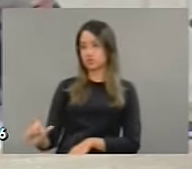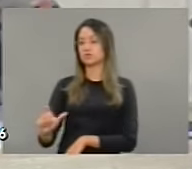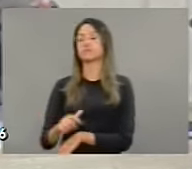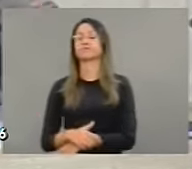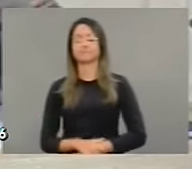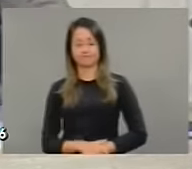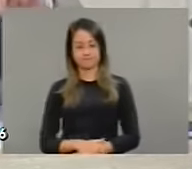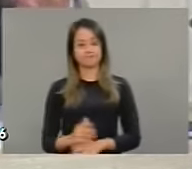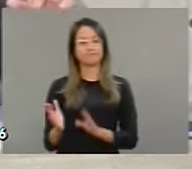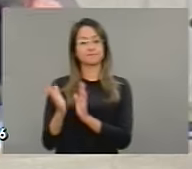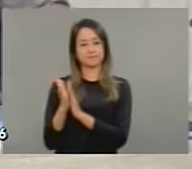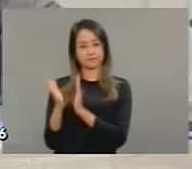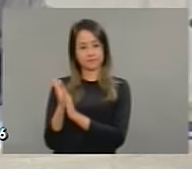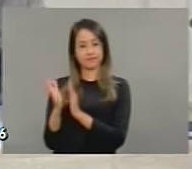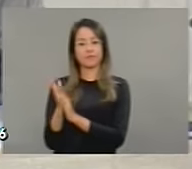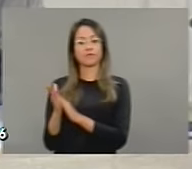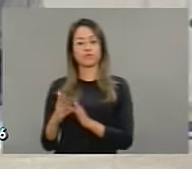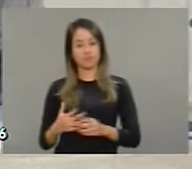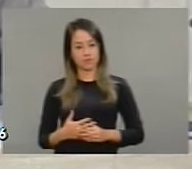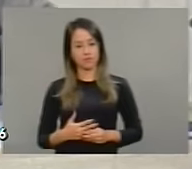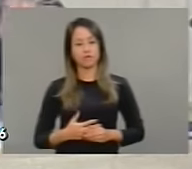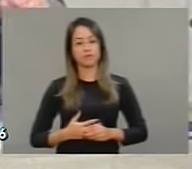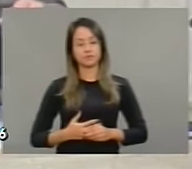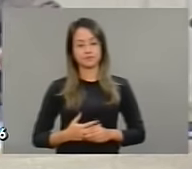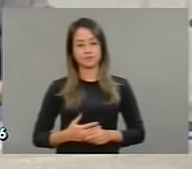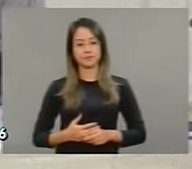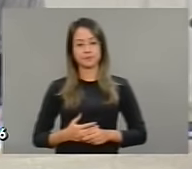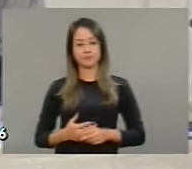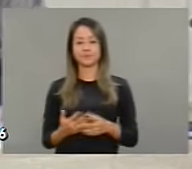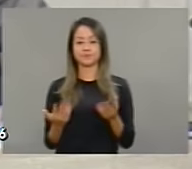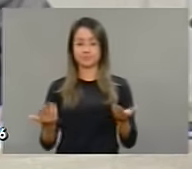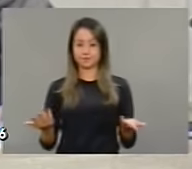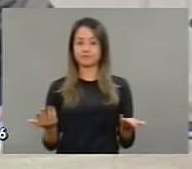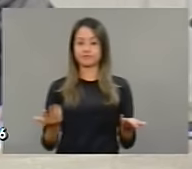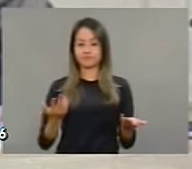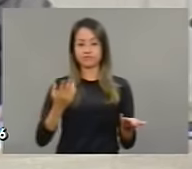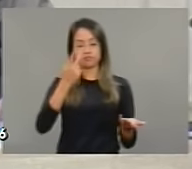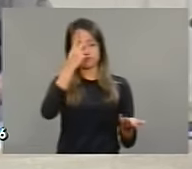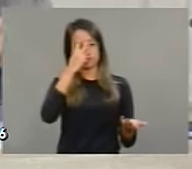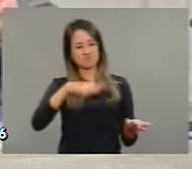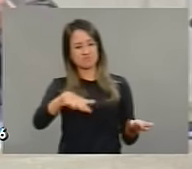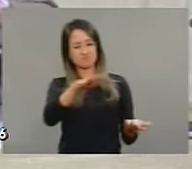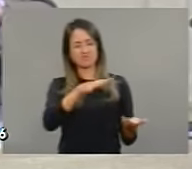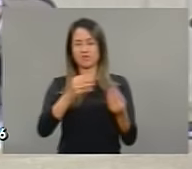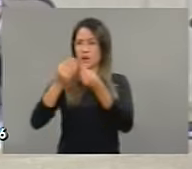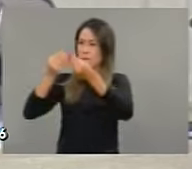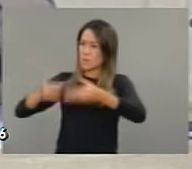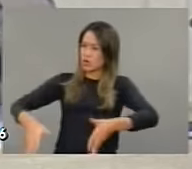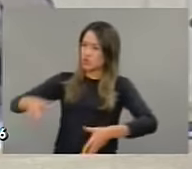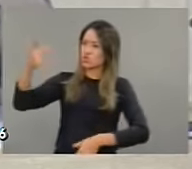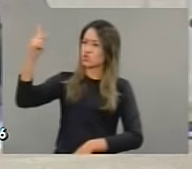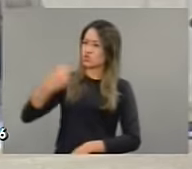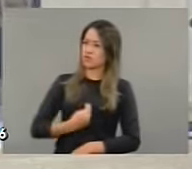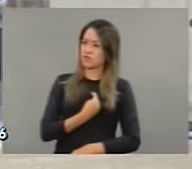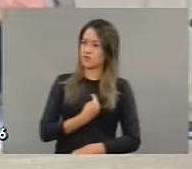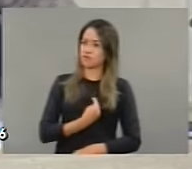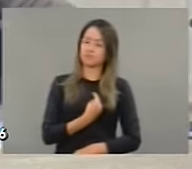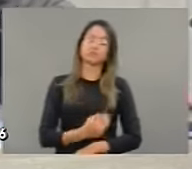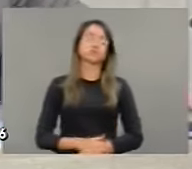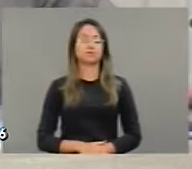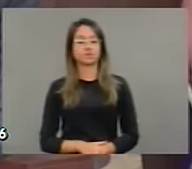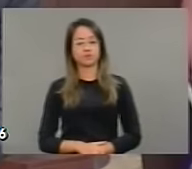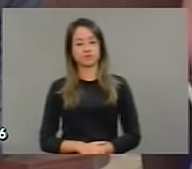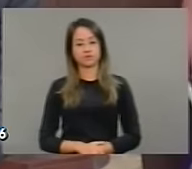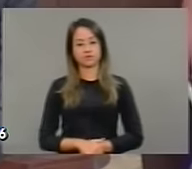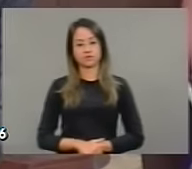mal feito que não se sabe de onde partiu, mas que atinge a reputação de um homem próprio. Obrigado, deputado Leonardo.